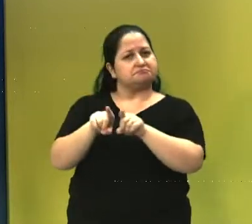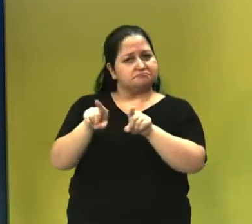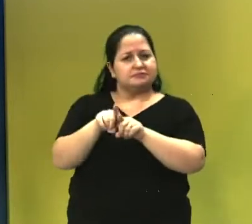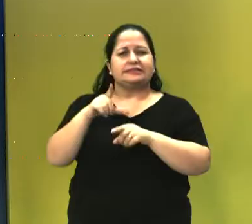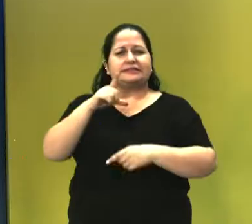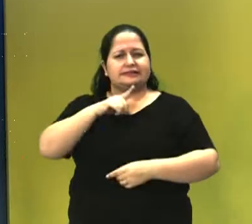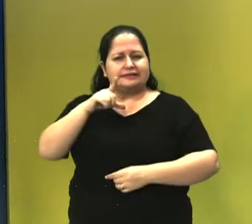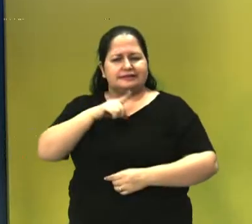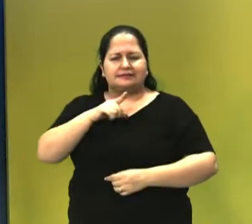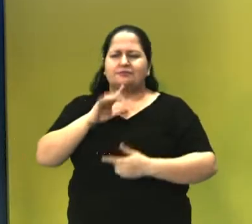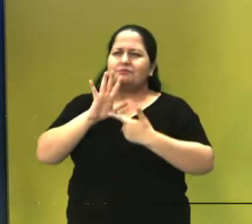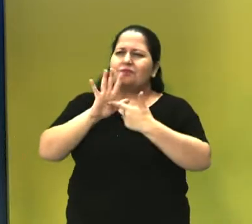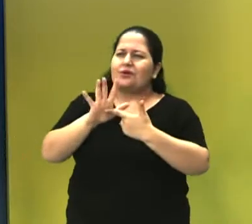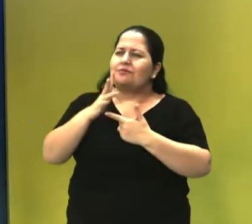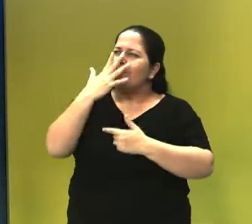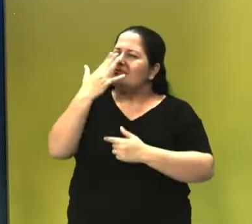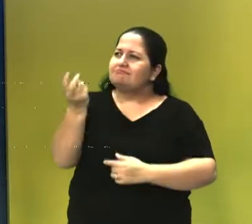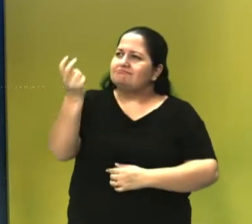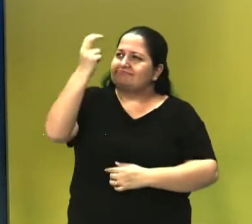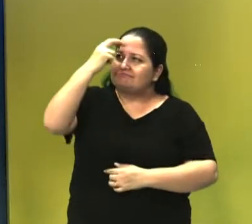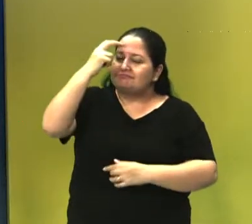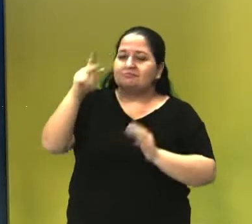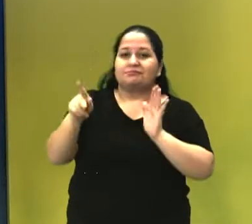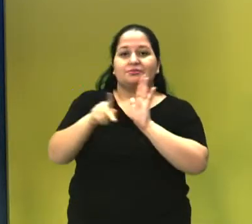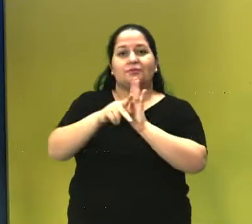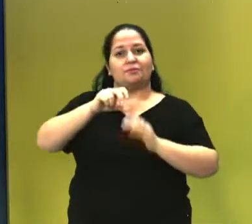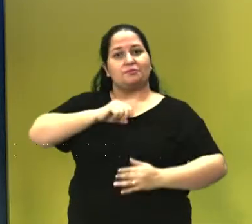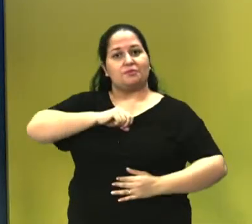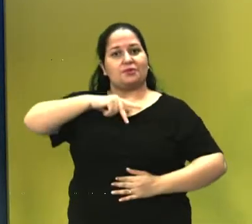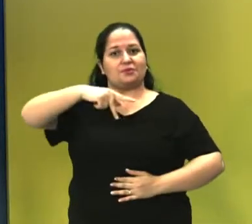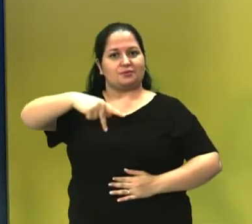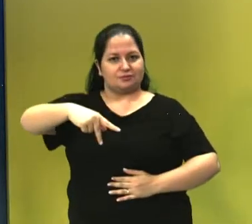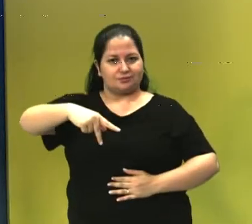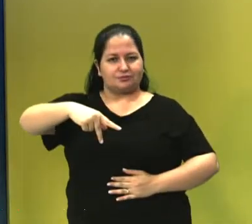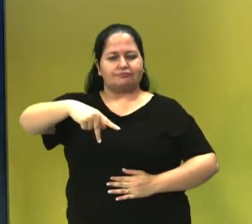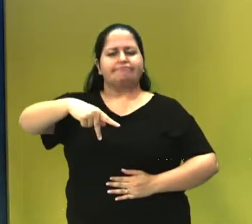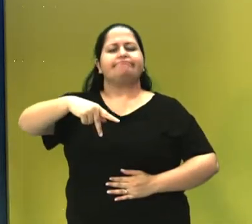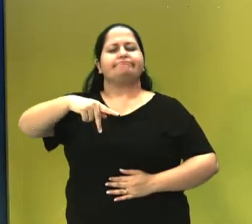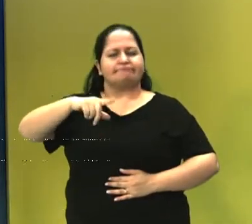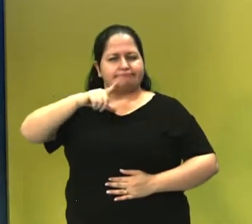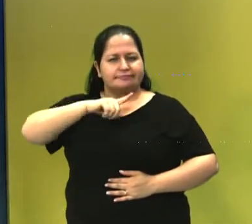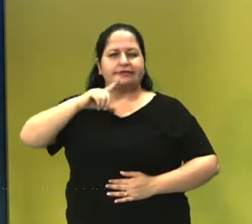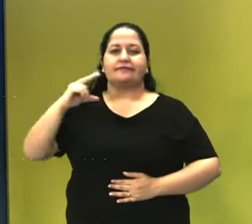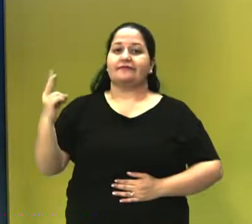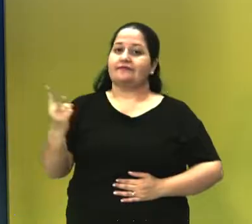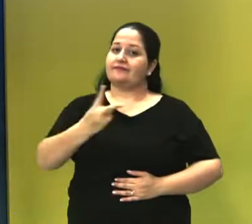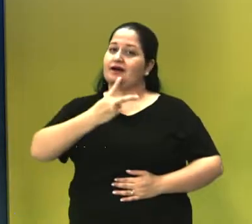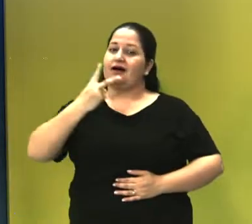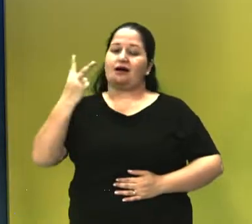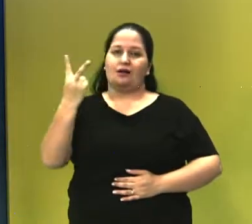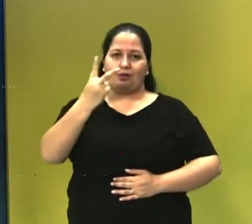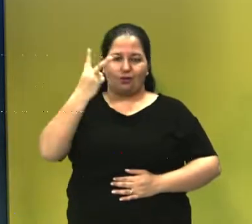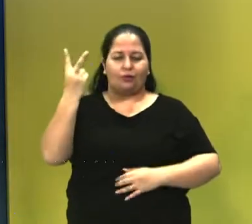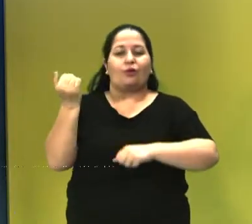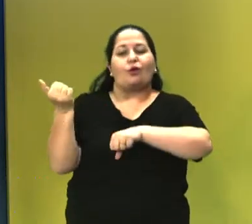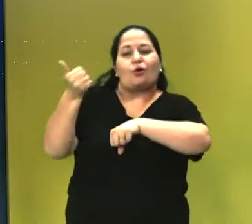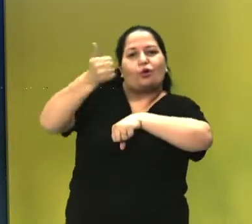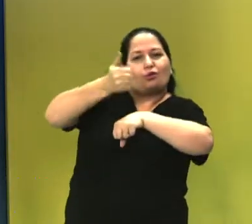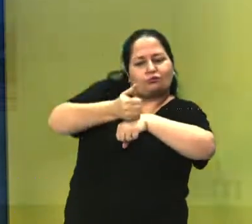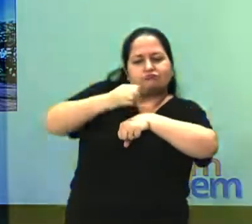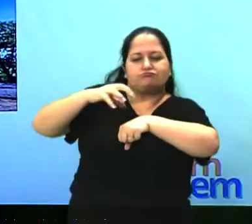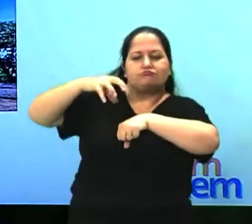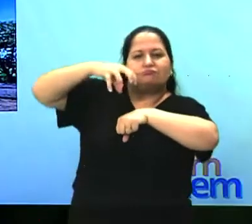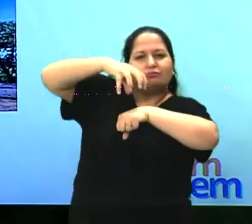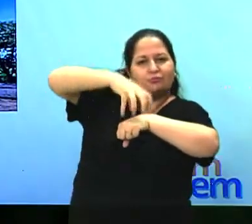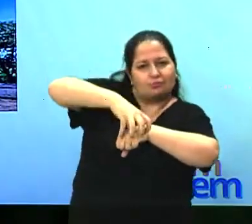da colonização europeia e aqui, para nós, a valorização da colonização portuguesa. Ao podermos visitar